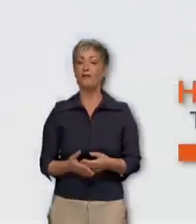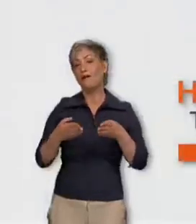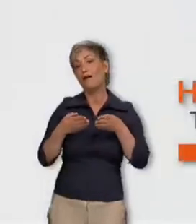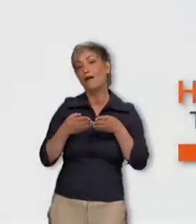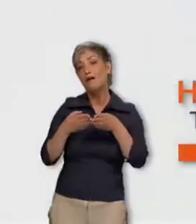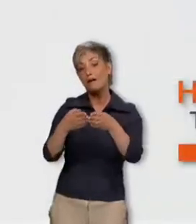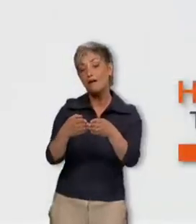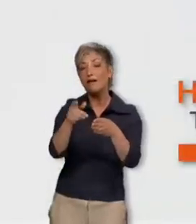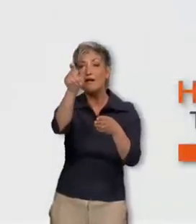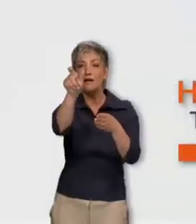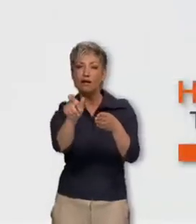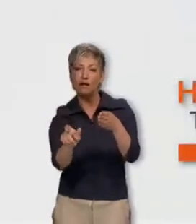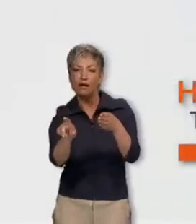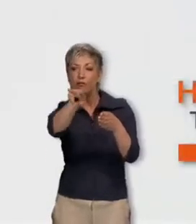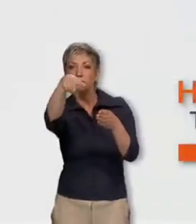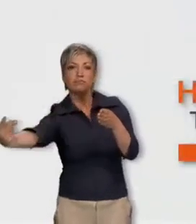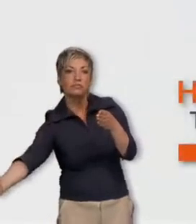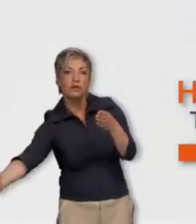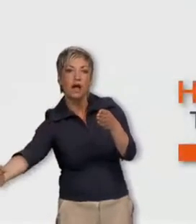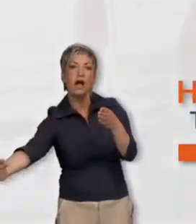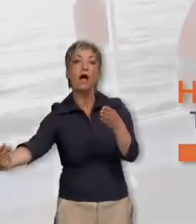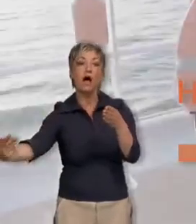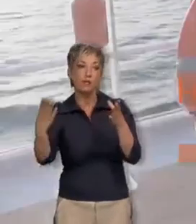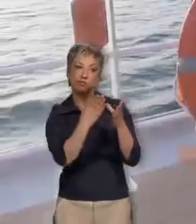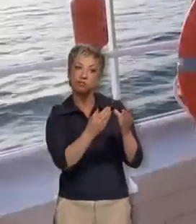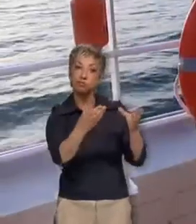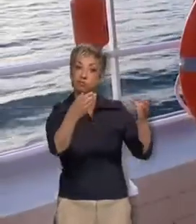Três apitos longos dão o sinal de homem ao mar.